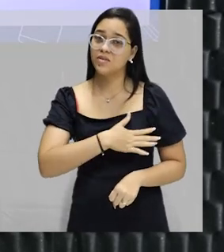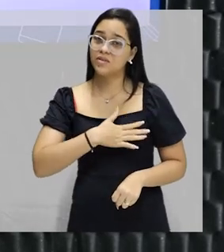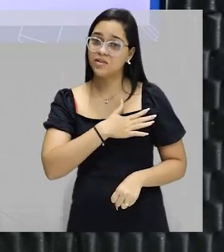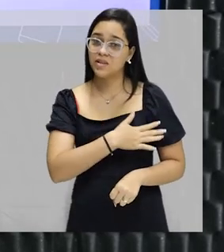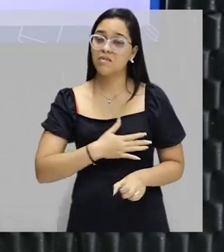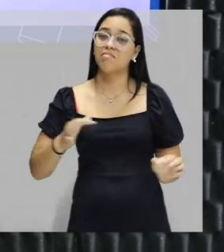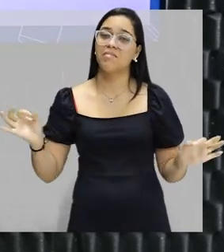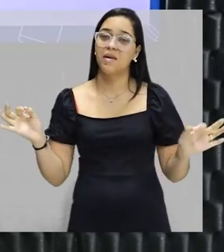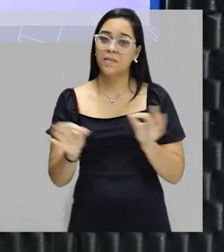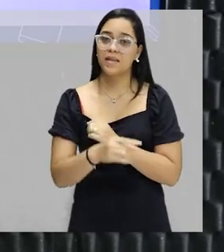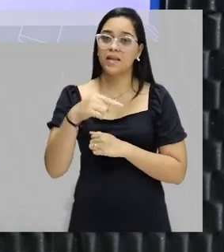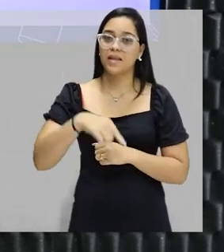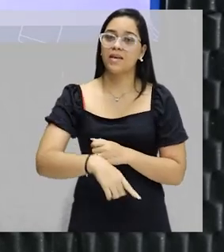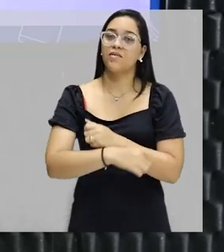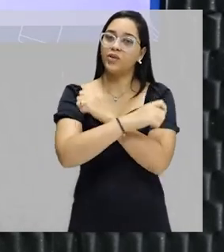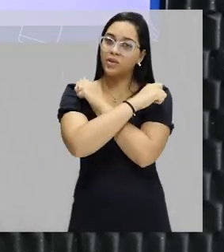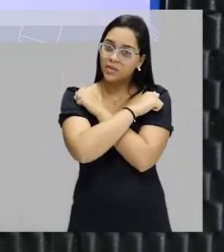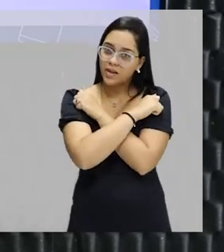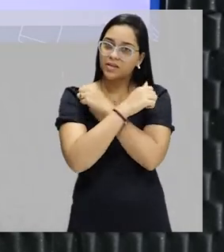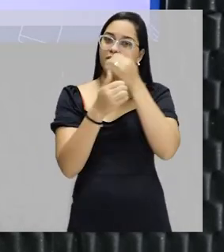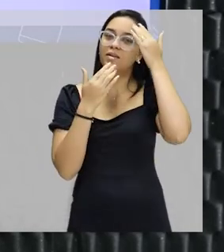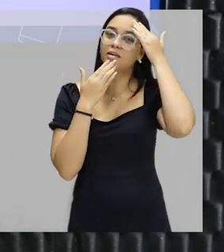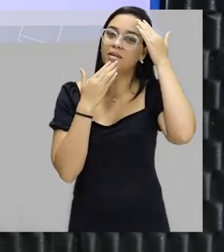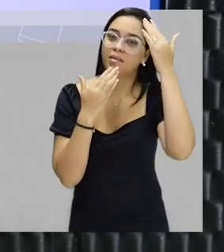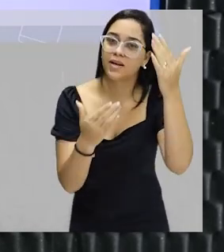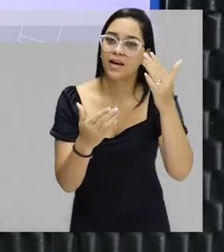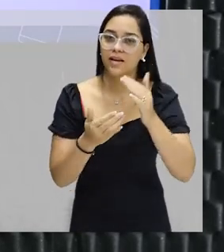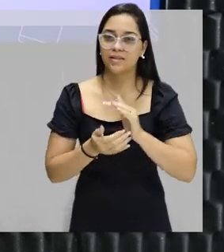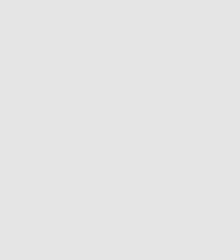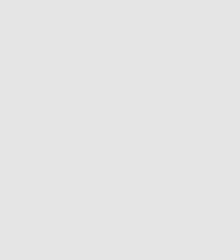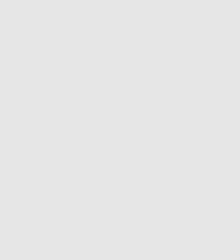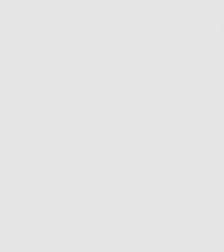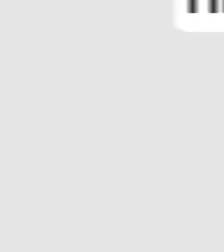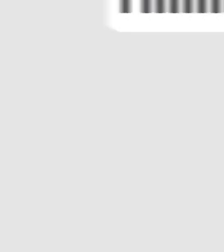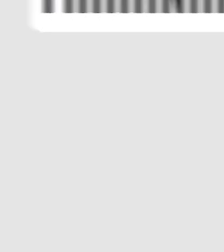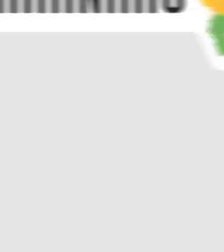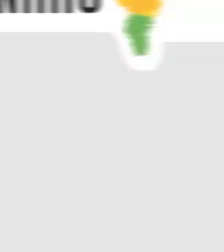Ficando por aqui, forte abraço. Valeu!